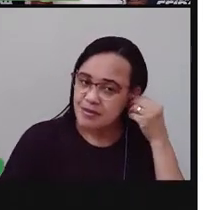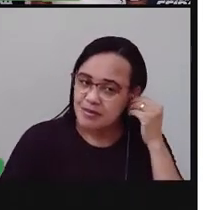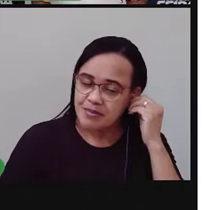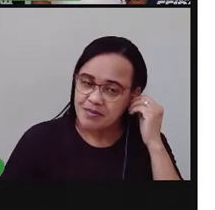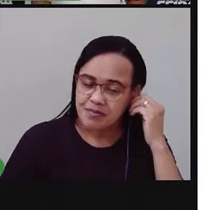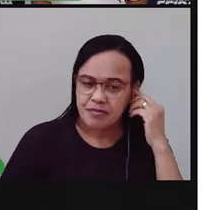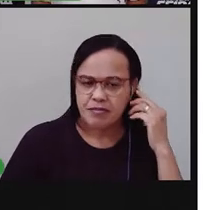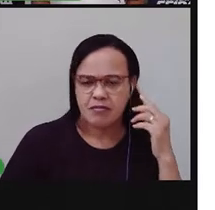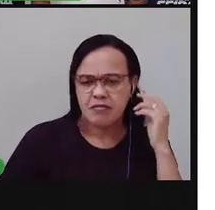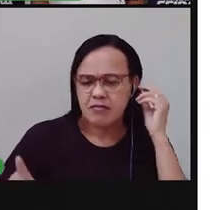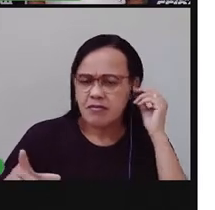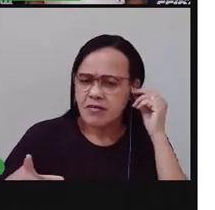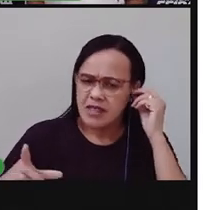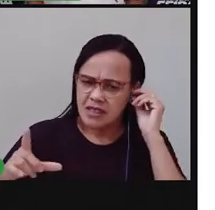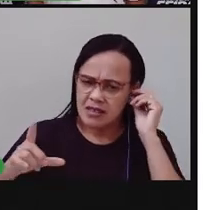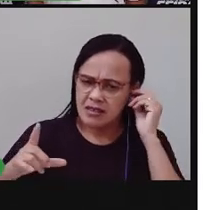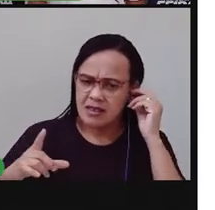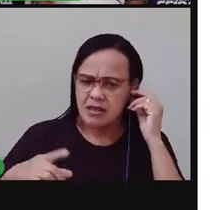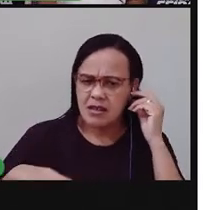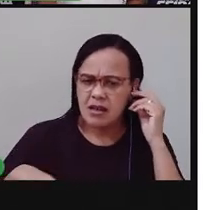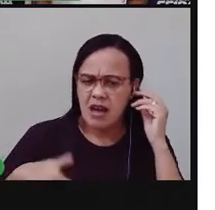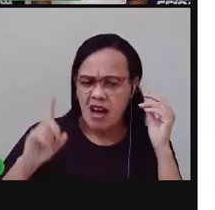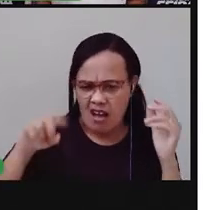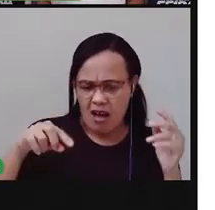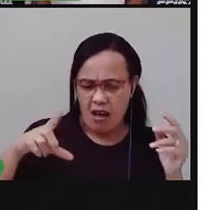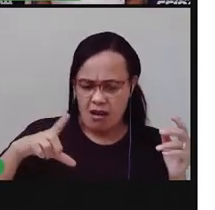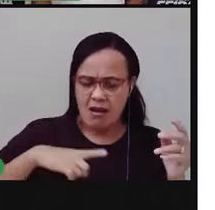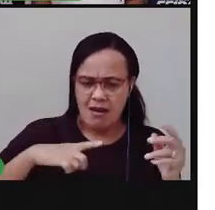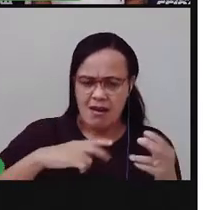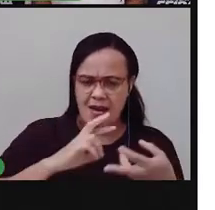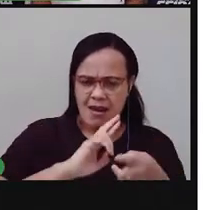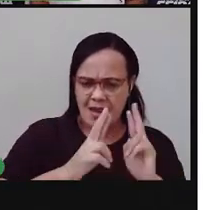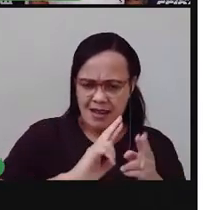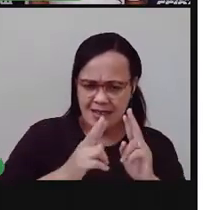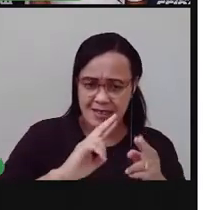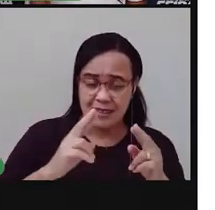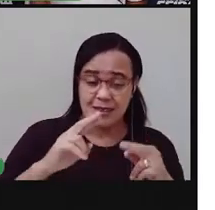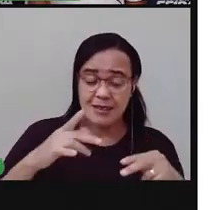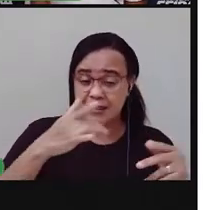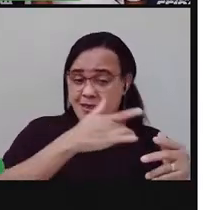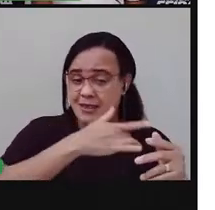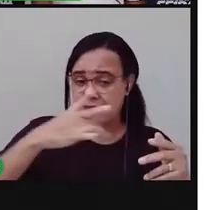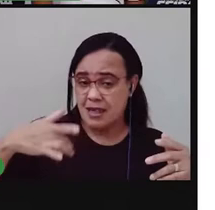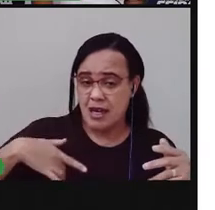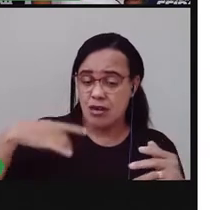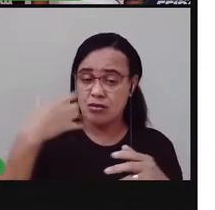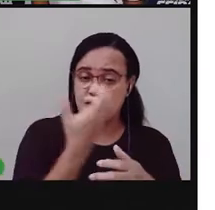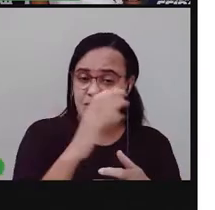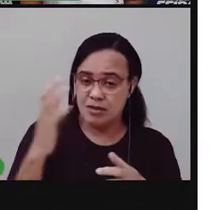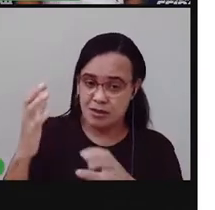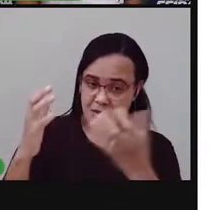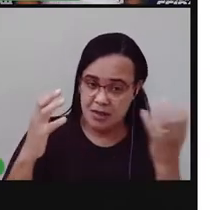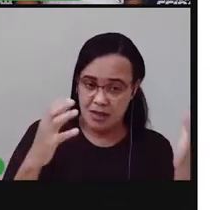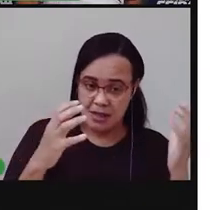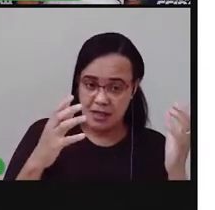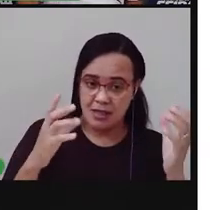acha que existe relação entre saúde e meio ambiente um tá interferindo no outro